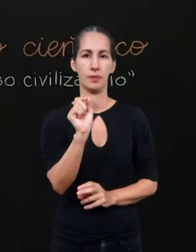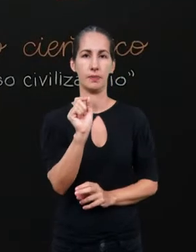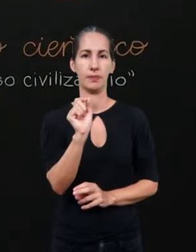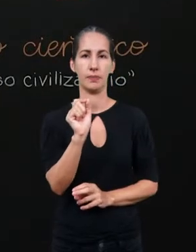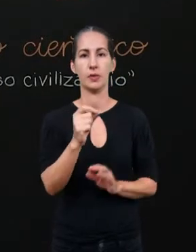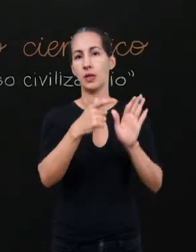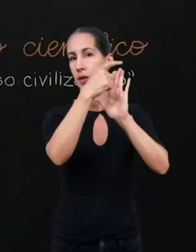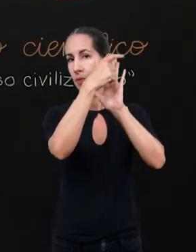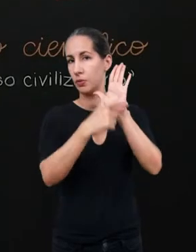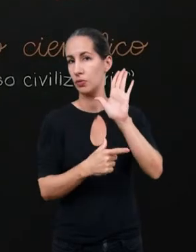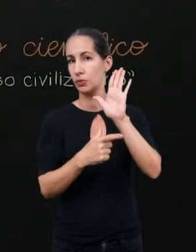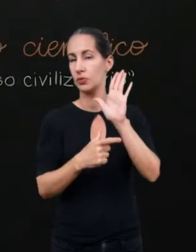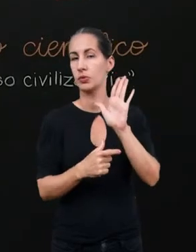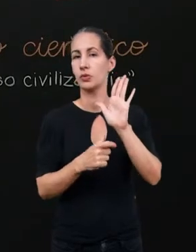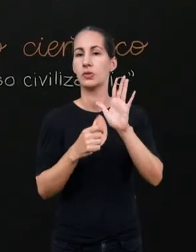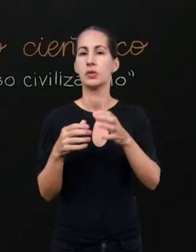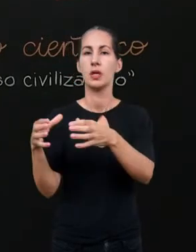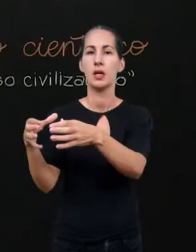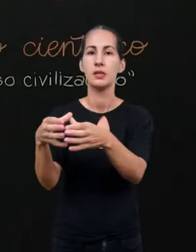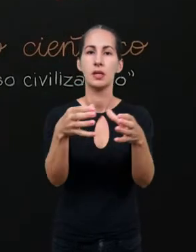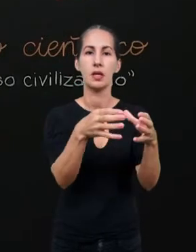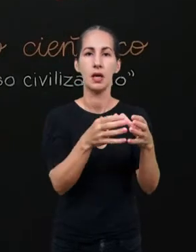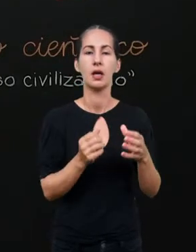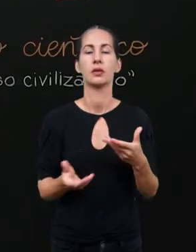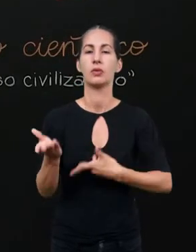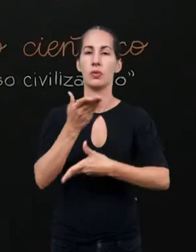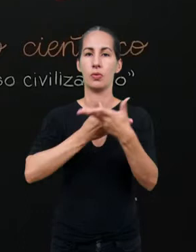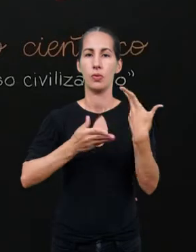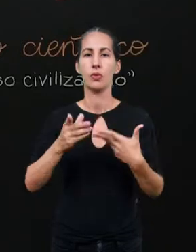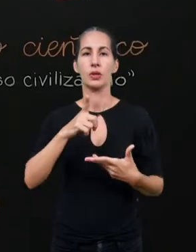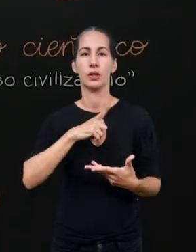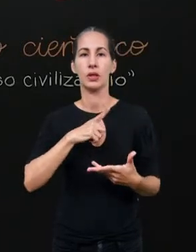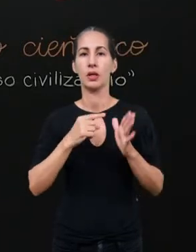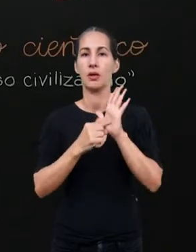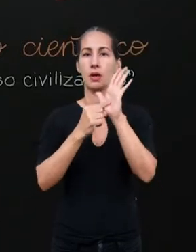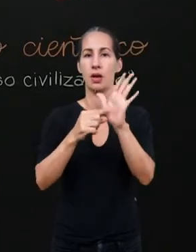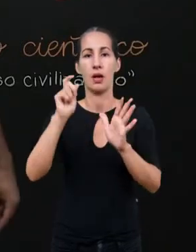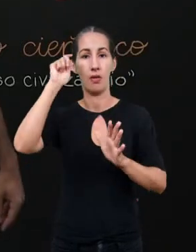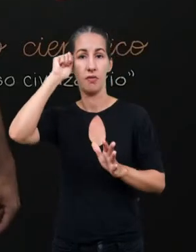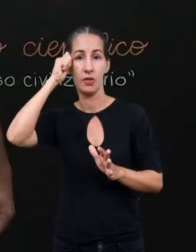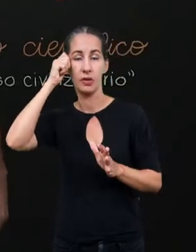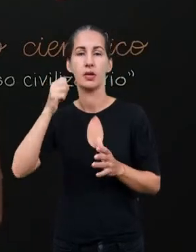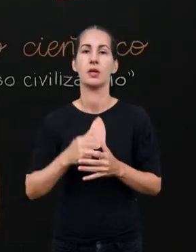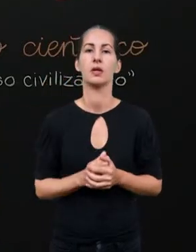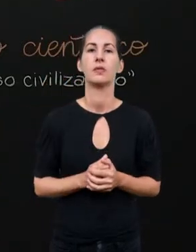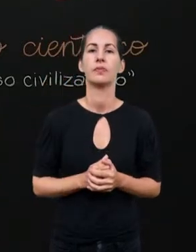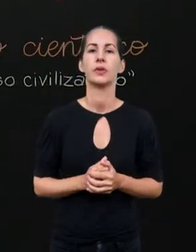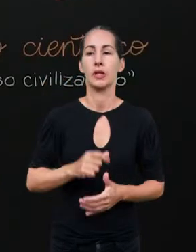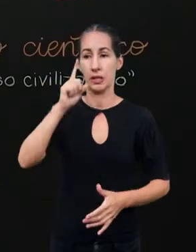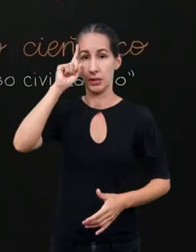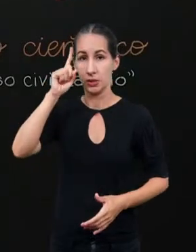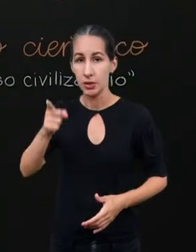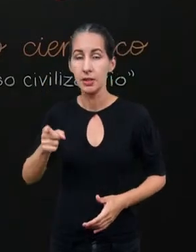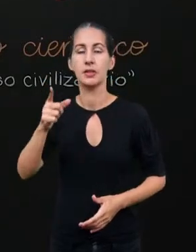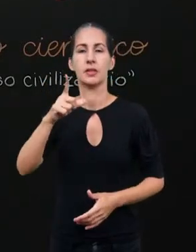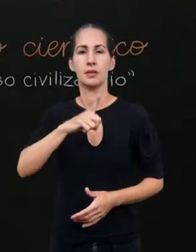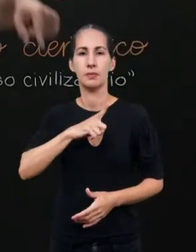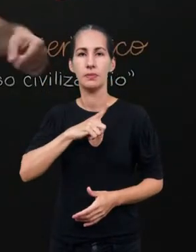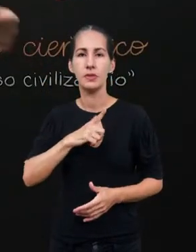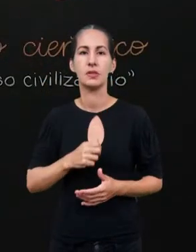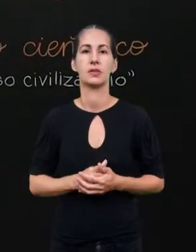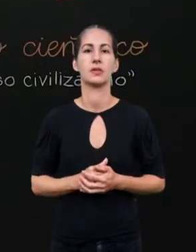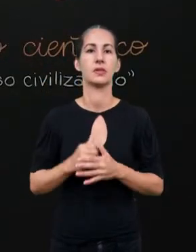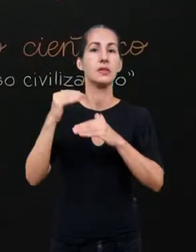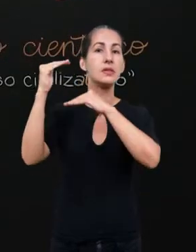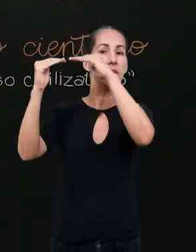este punho cerrado com cores que remetem à África, existe resistência. Nenhum